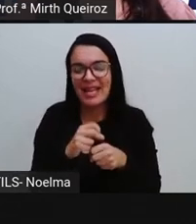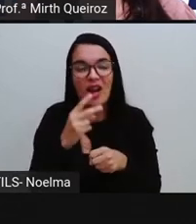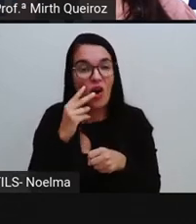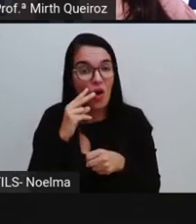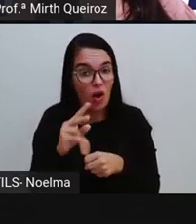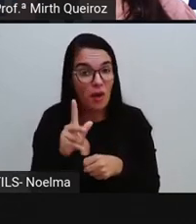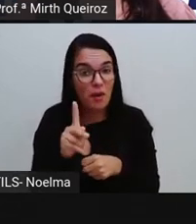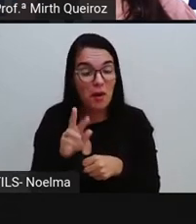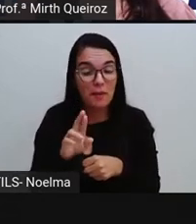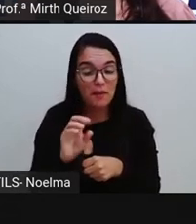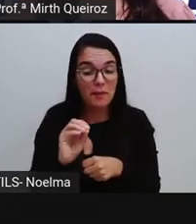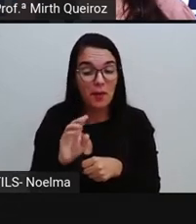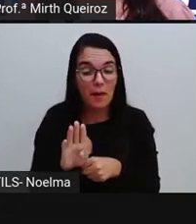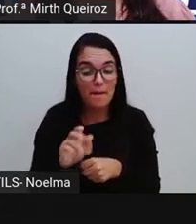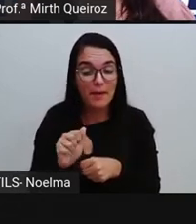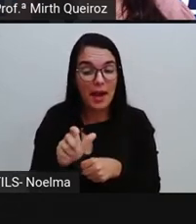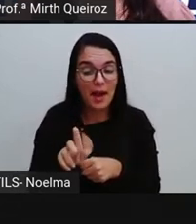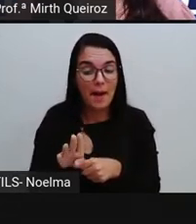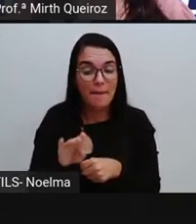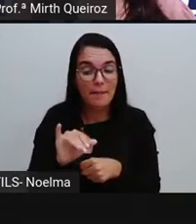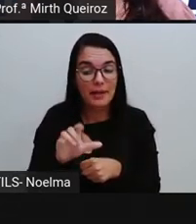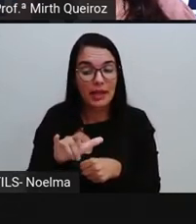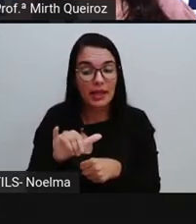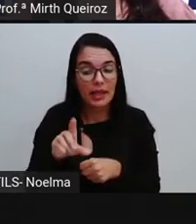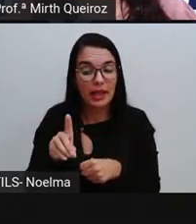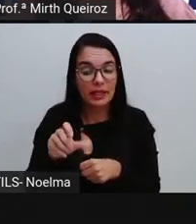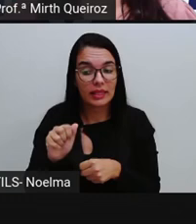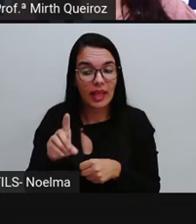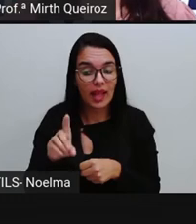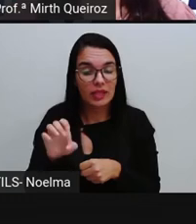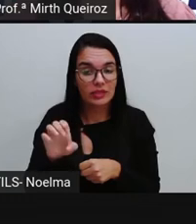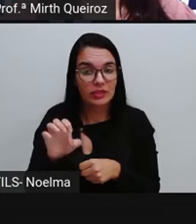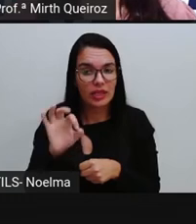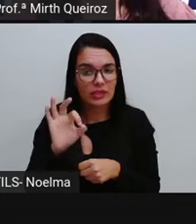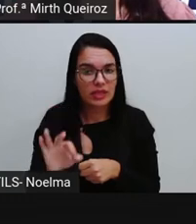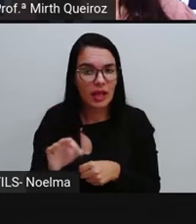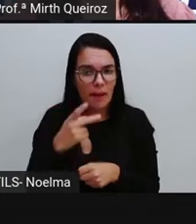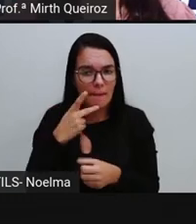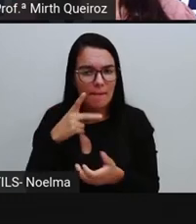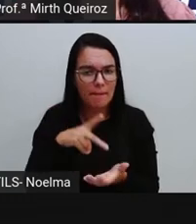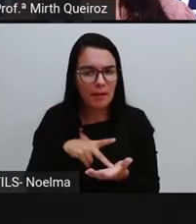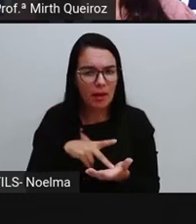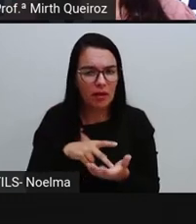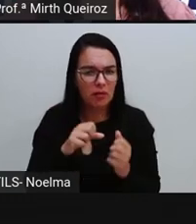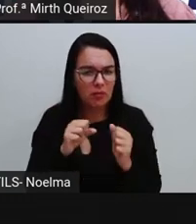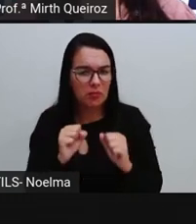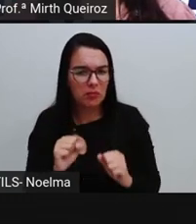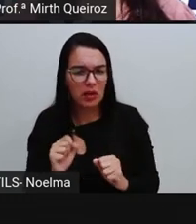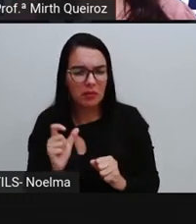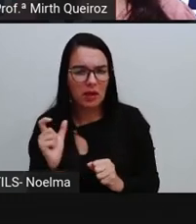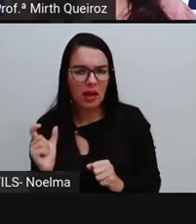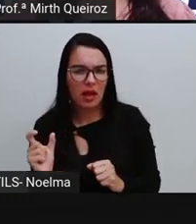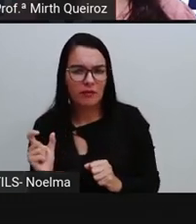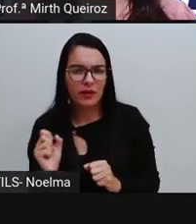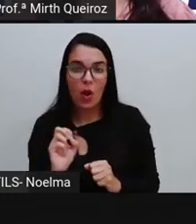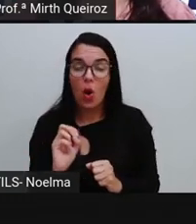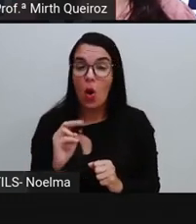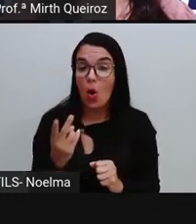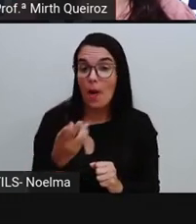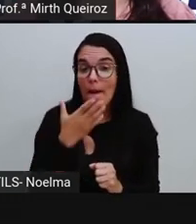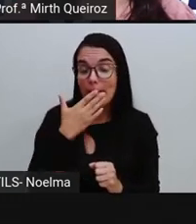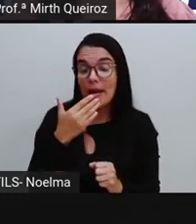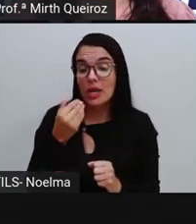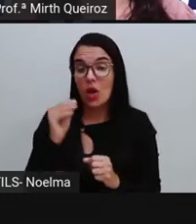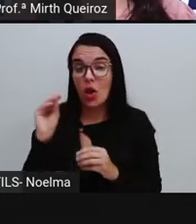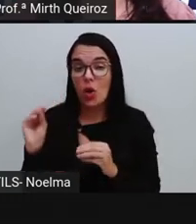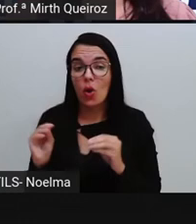Probabilidade. Será se essa palavra estaria correta aí? Probabilidade? Ou seria melhor a gente